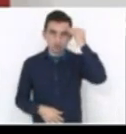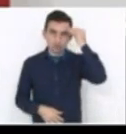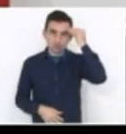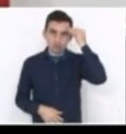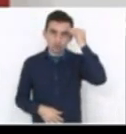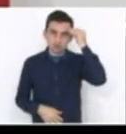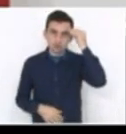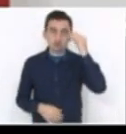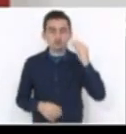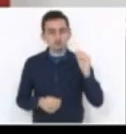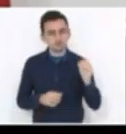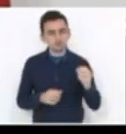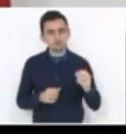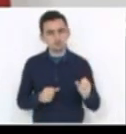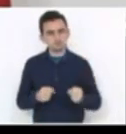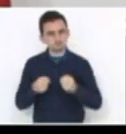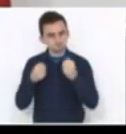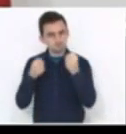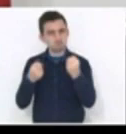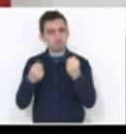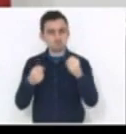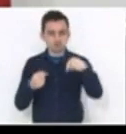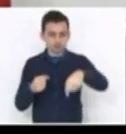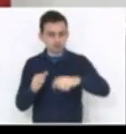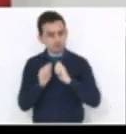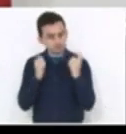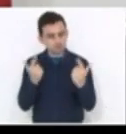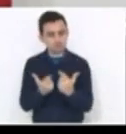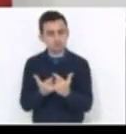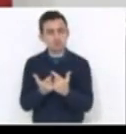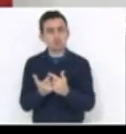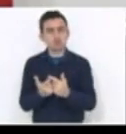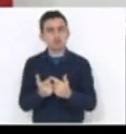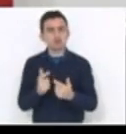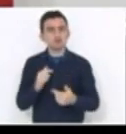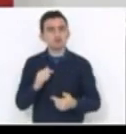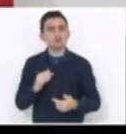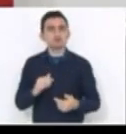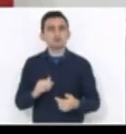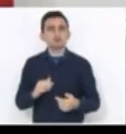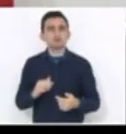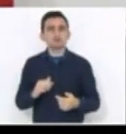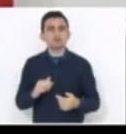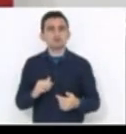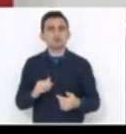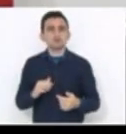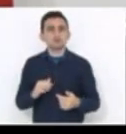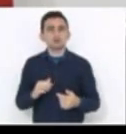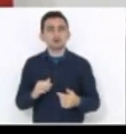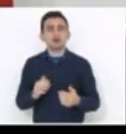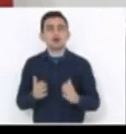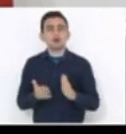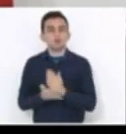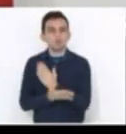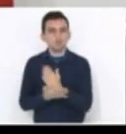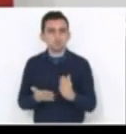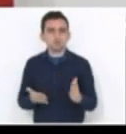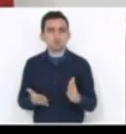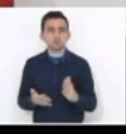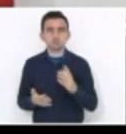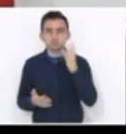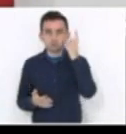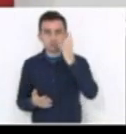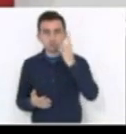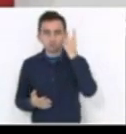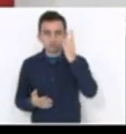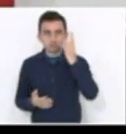parlamento catarinense, tira os parlamentares de oposição de situações